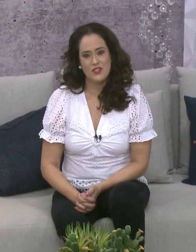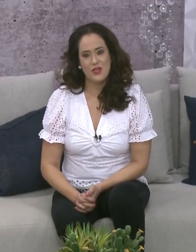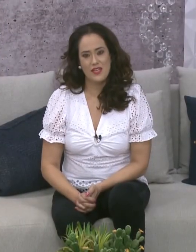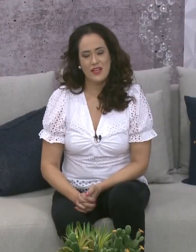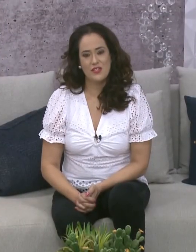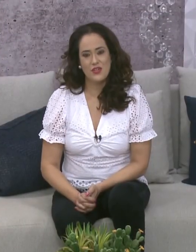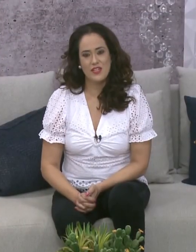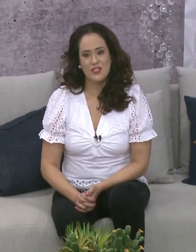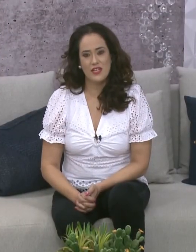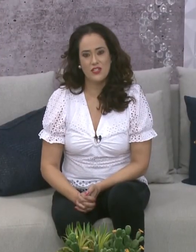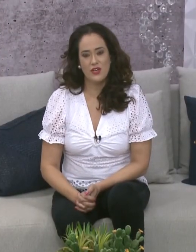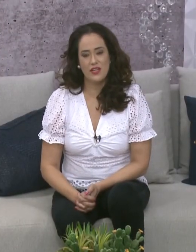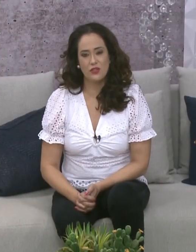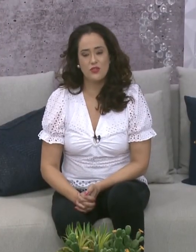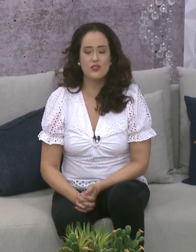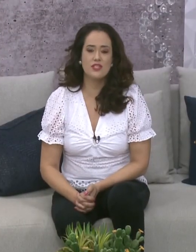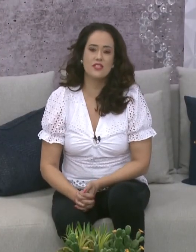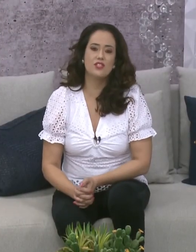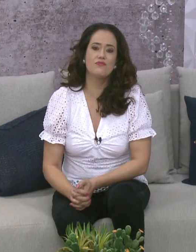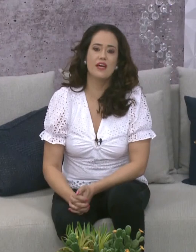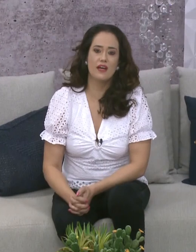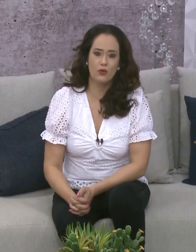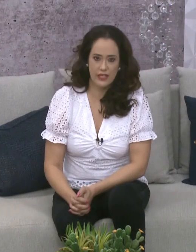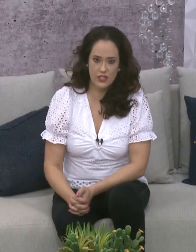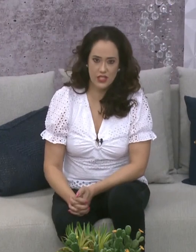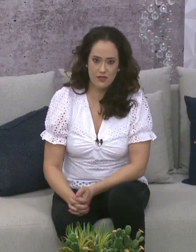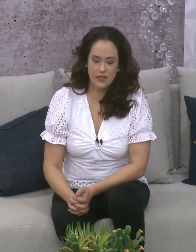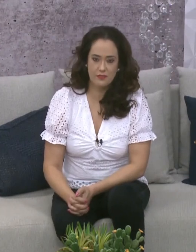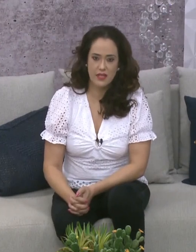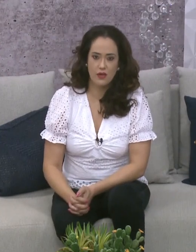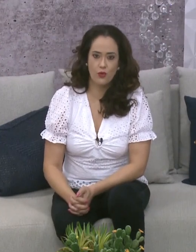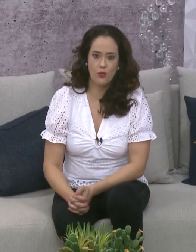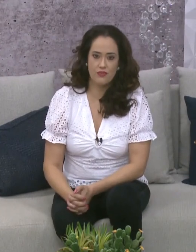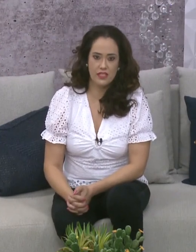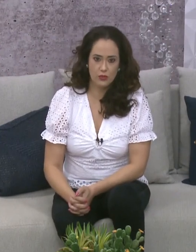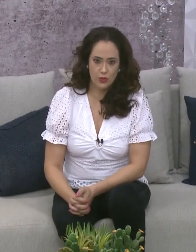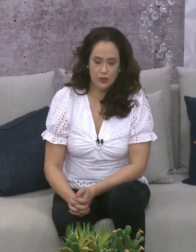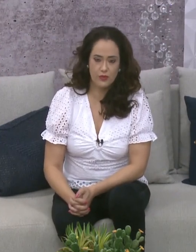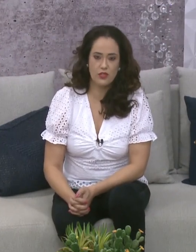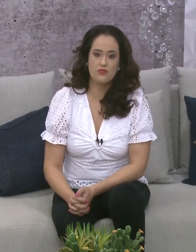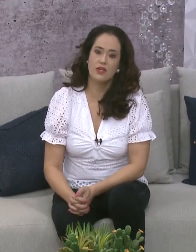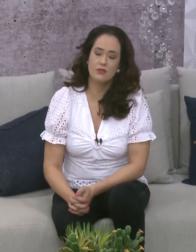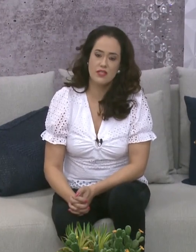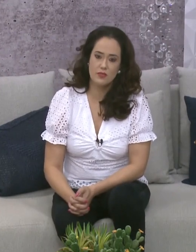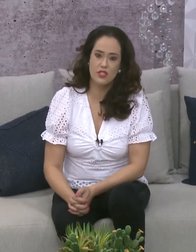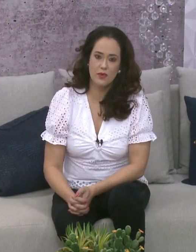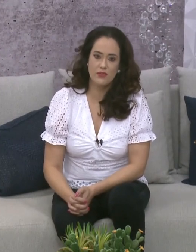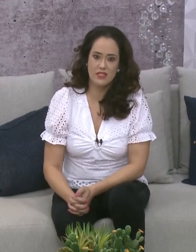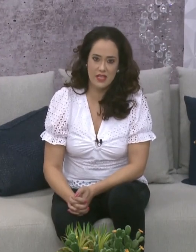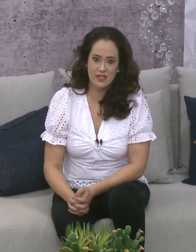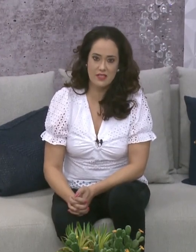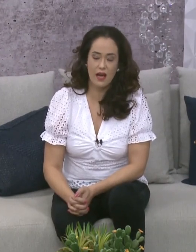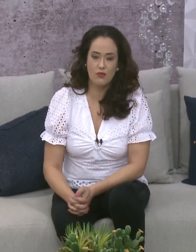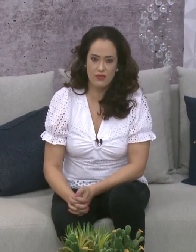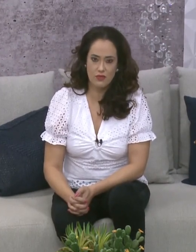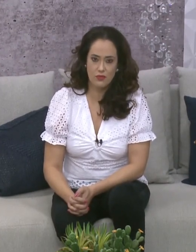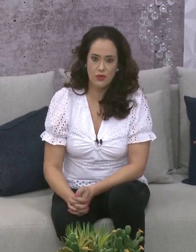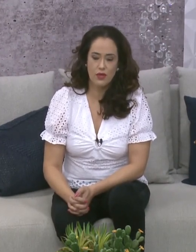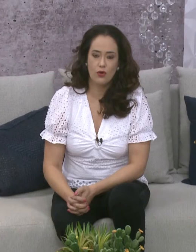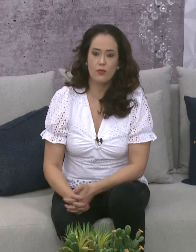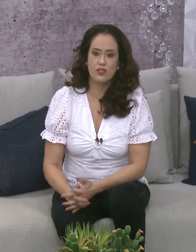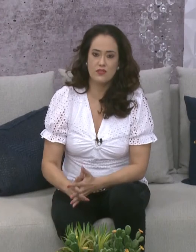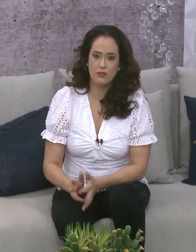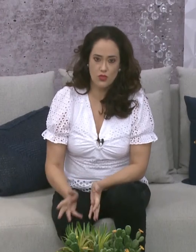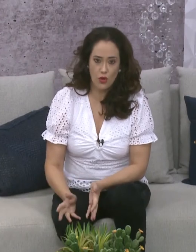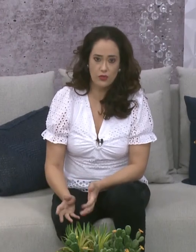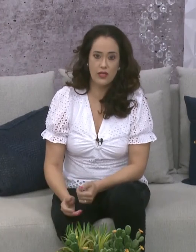É isso aí, é isso aí, gente. Olha, todos os dias que tiver a coletiva com o governador, nós vamos transmitir para vocês ao vivo,